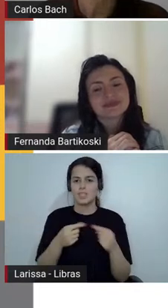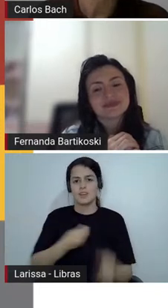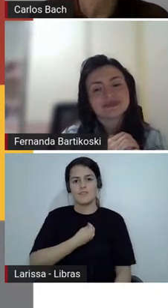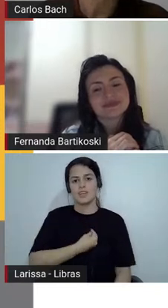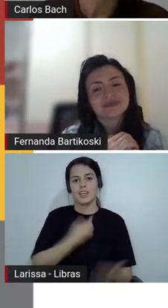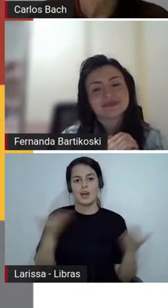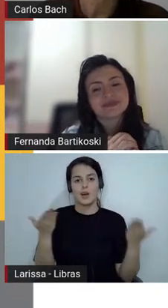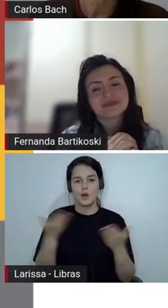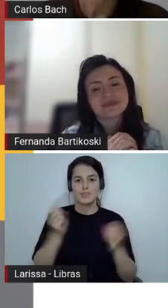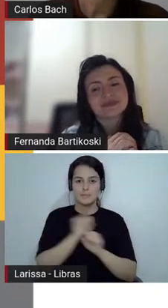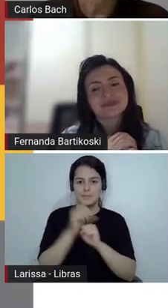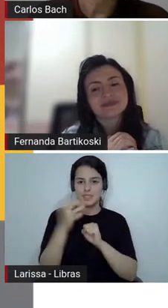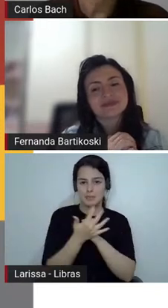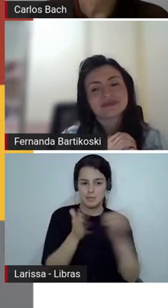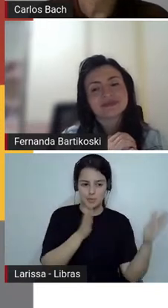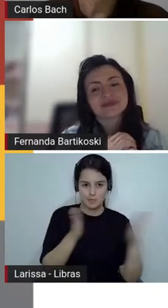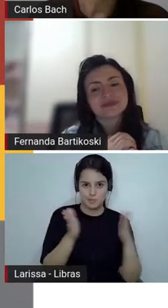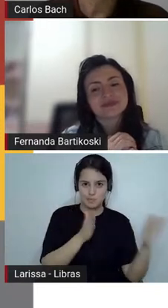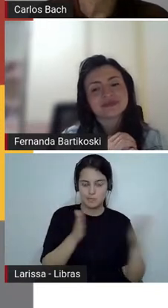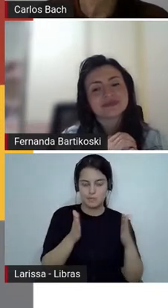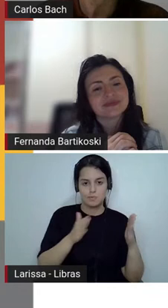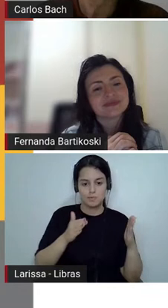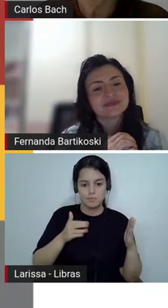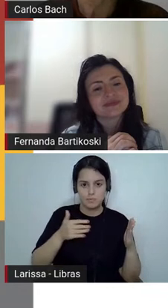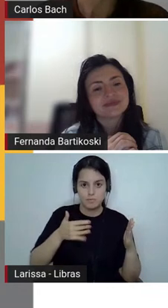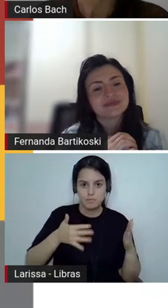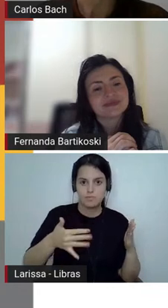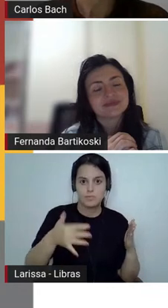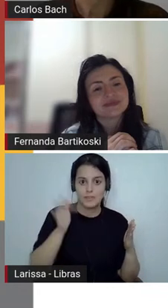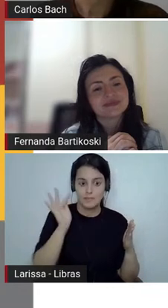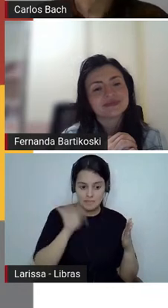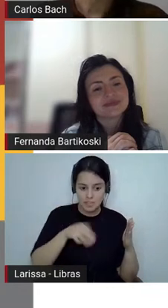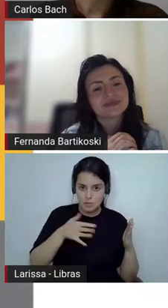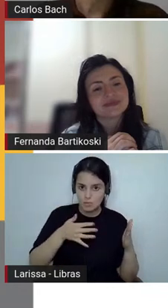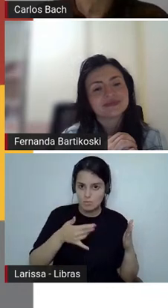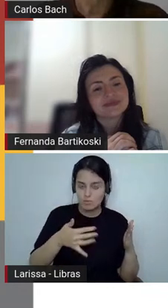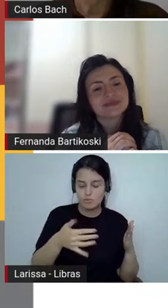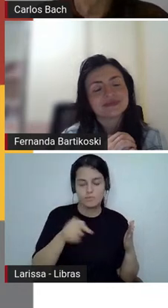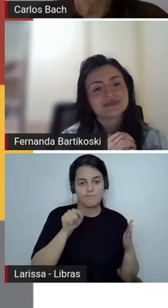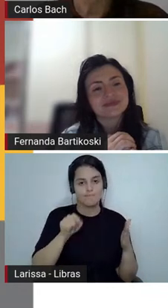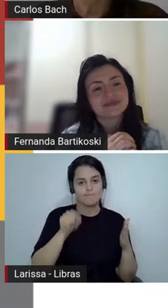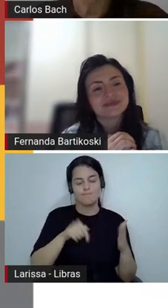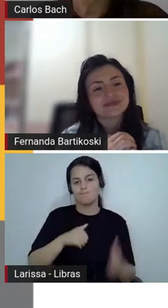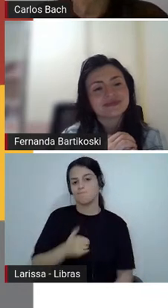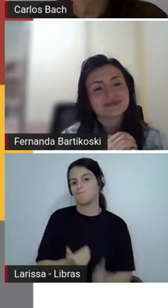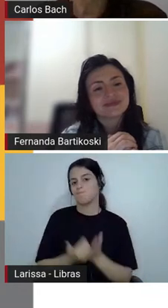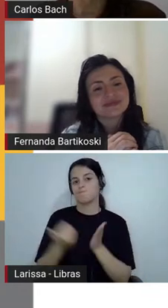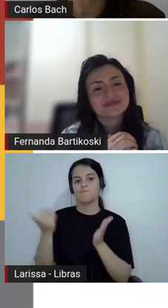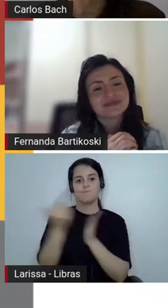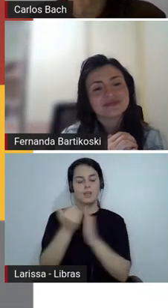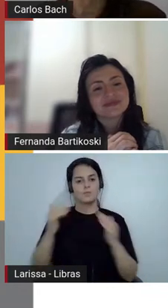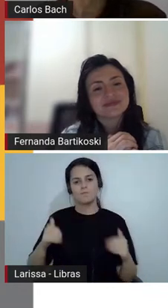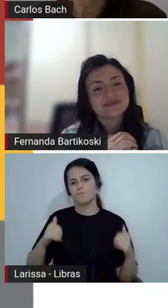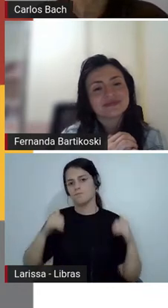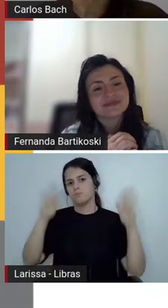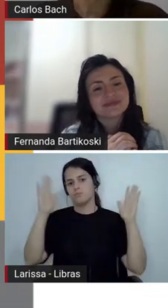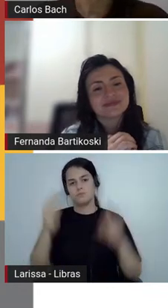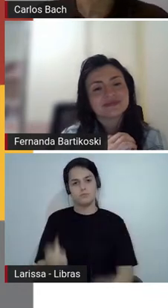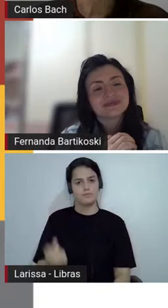forma mais velada mas hoje ela está mais explícita né discutam entre eles e anotem